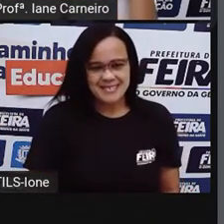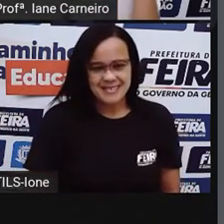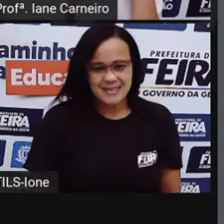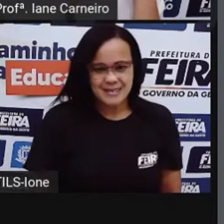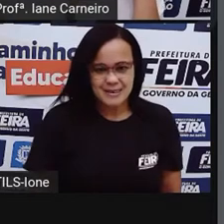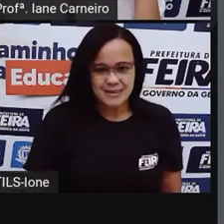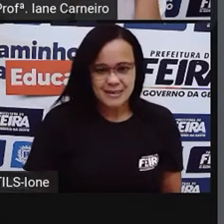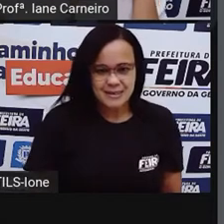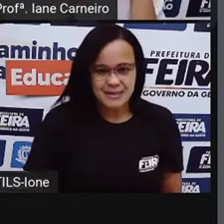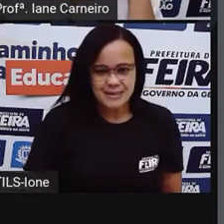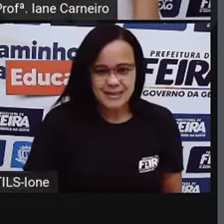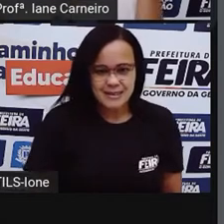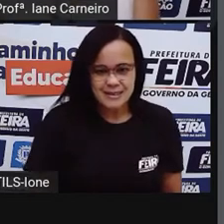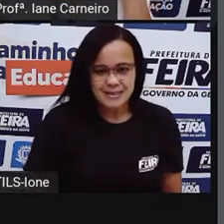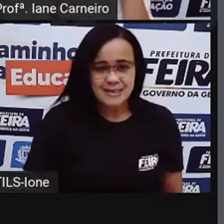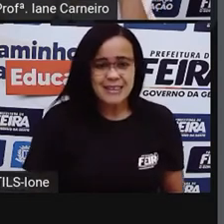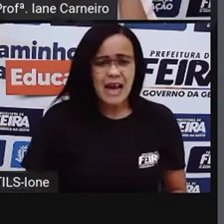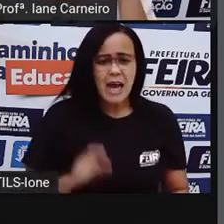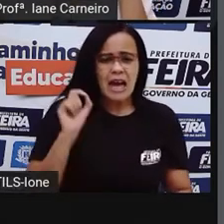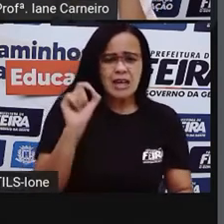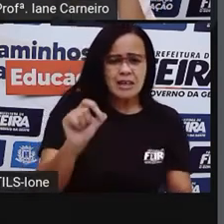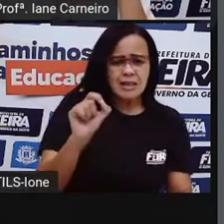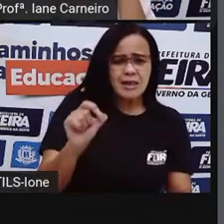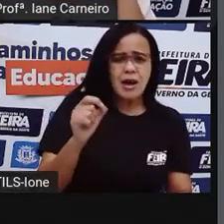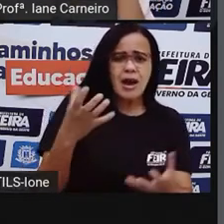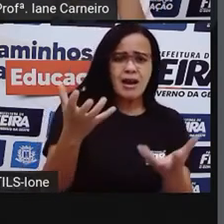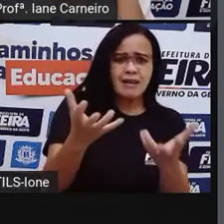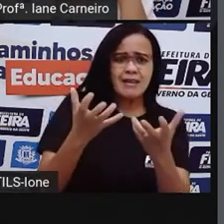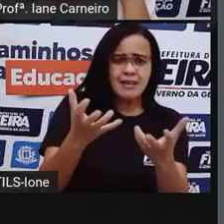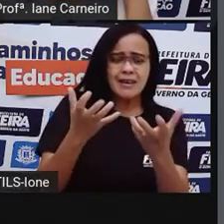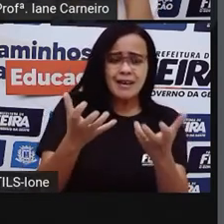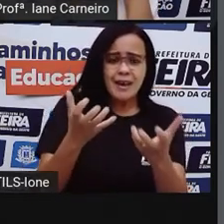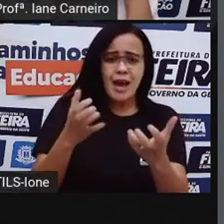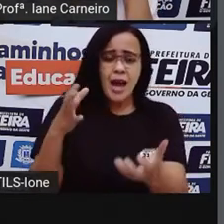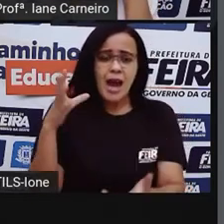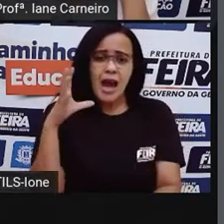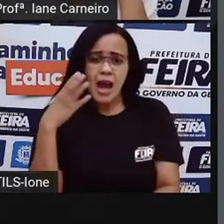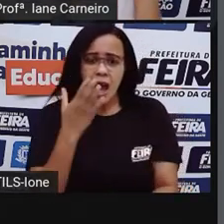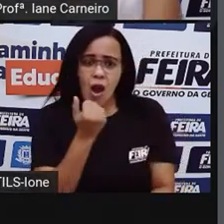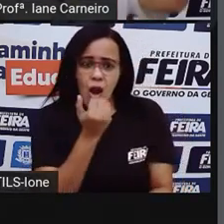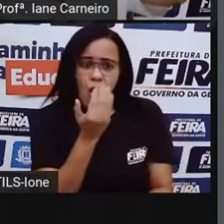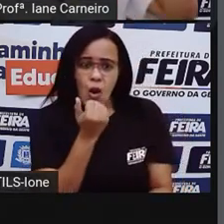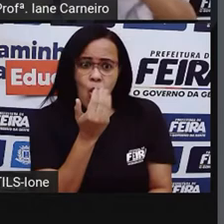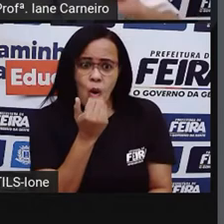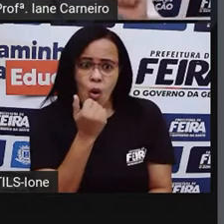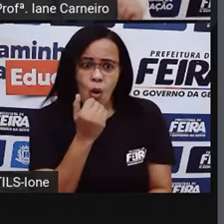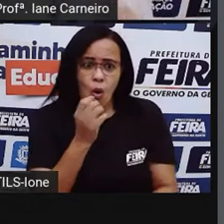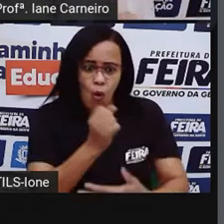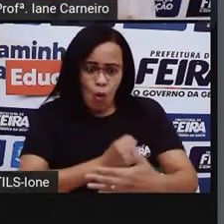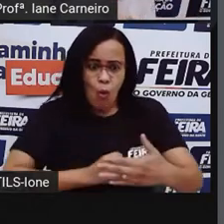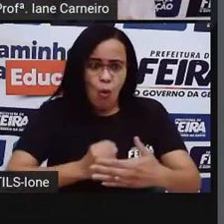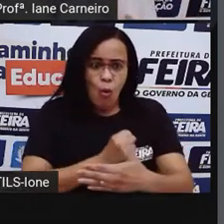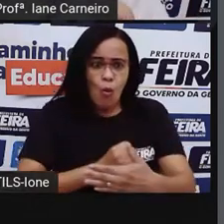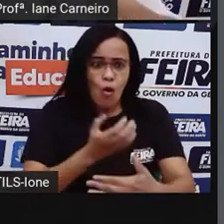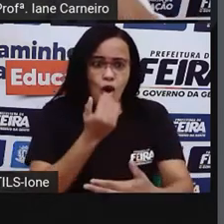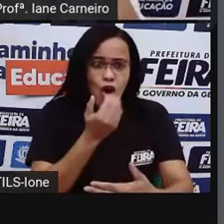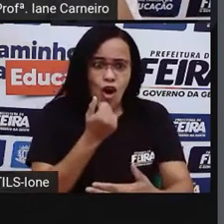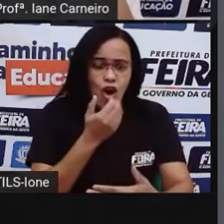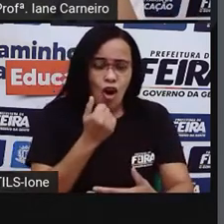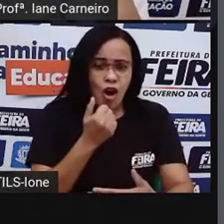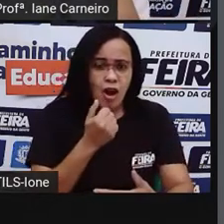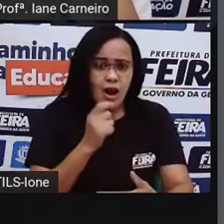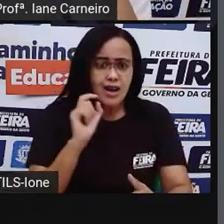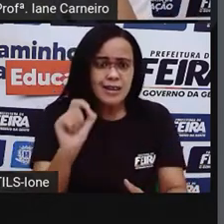E agora, quem vai querer comer meu bolo, afinal? Eu aceito um pedaço,